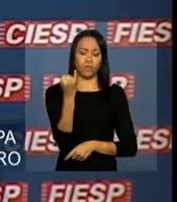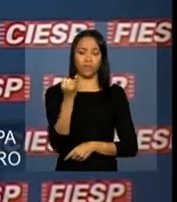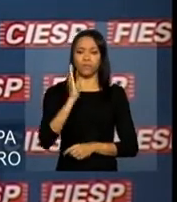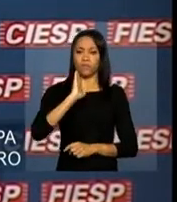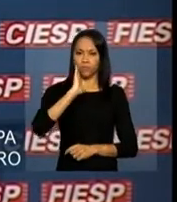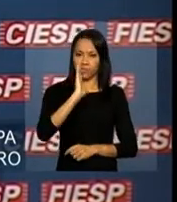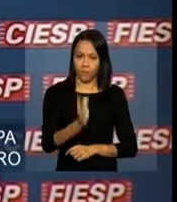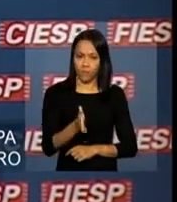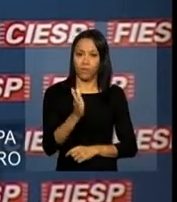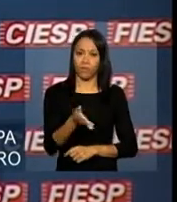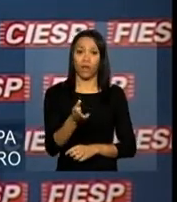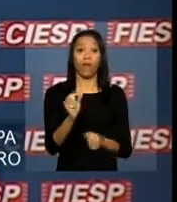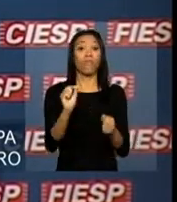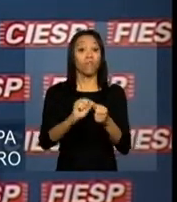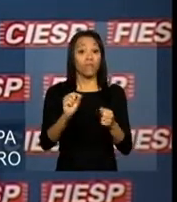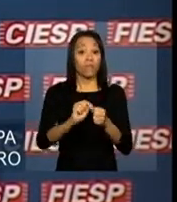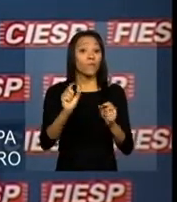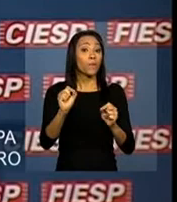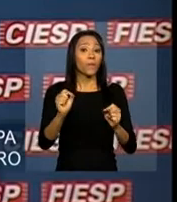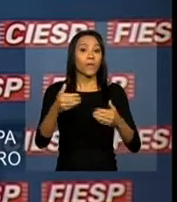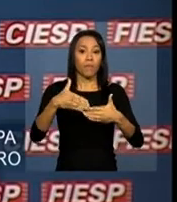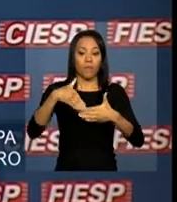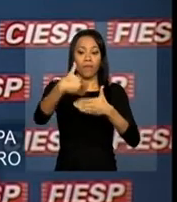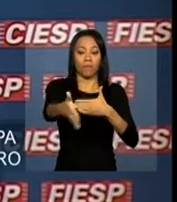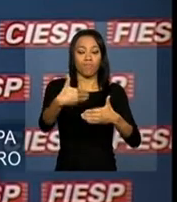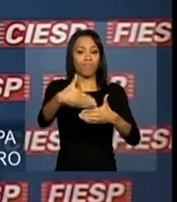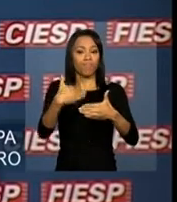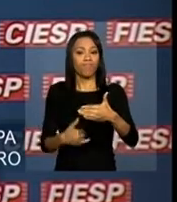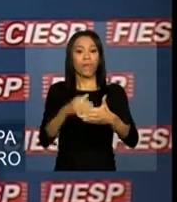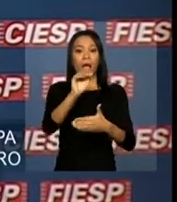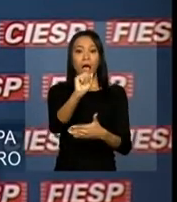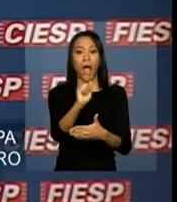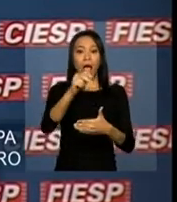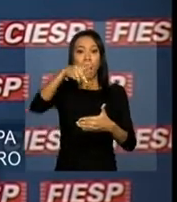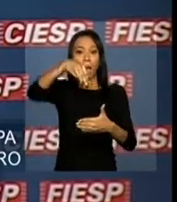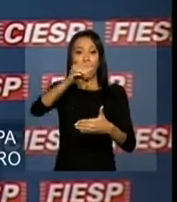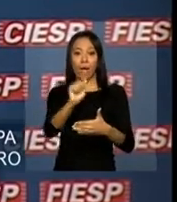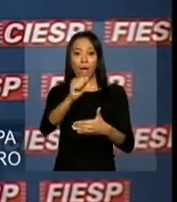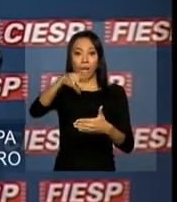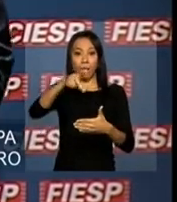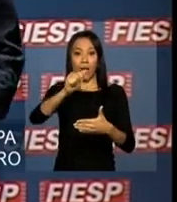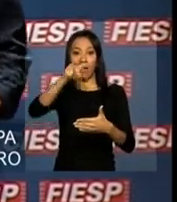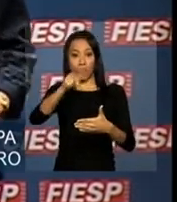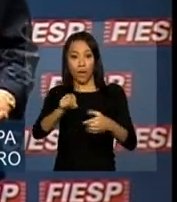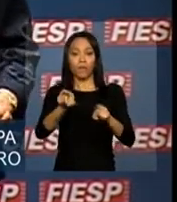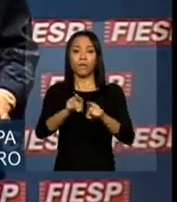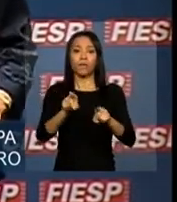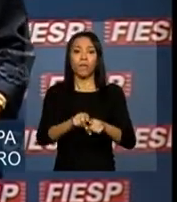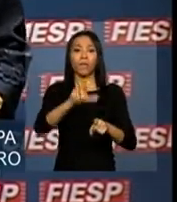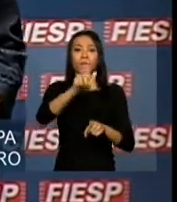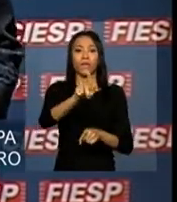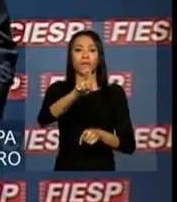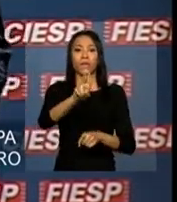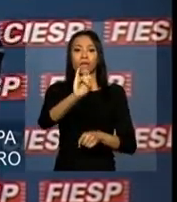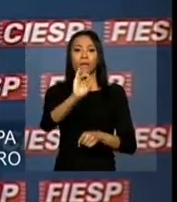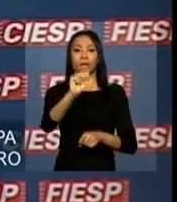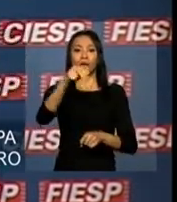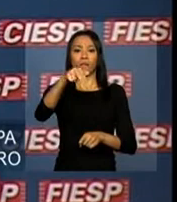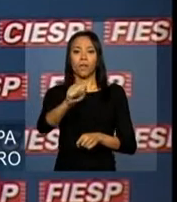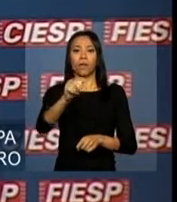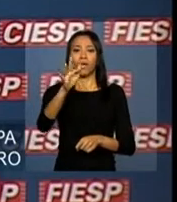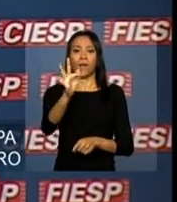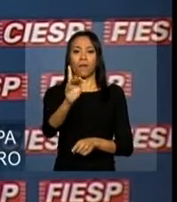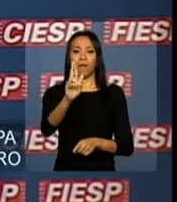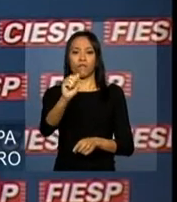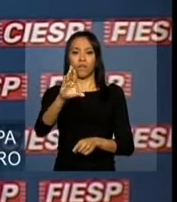pela integração fronteirista entre o Amapá e a Guiana Francesa. A conclusão das obras da